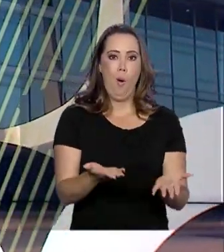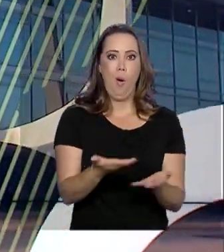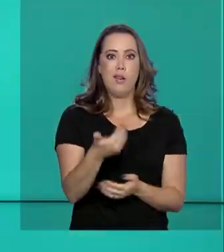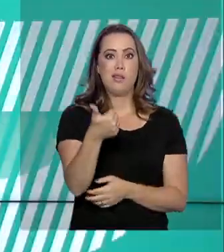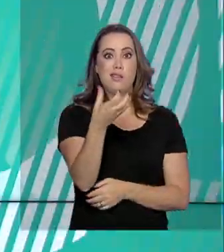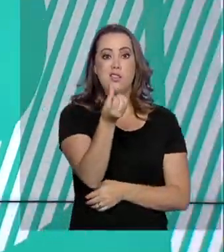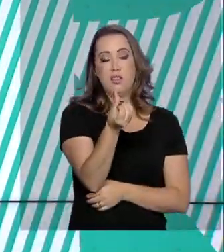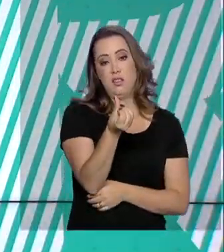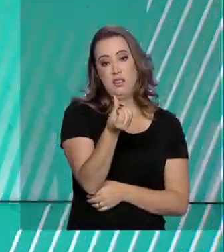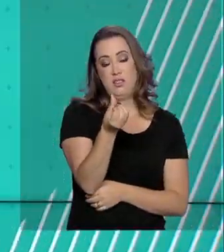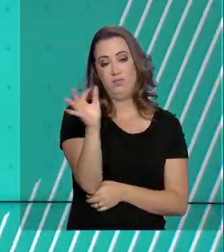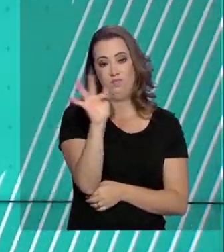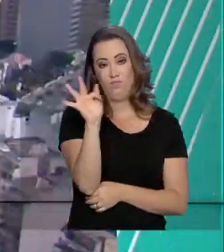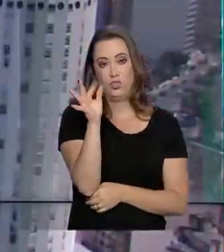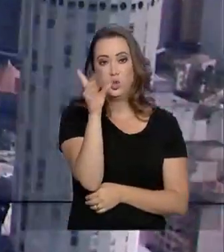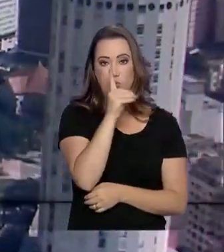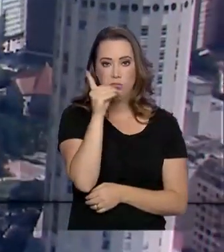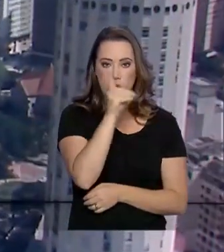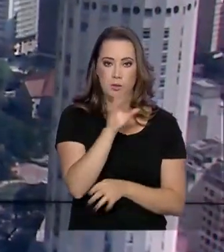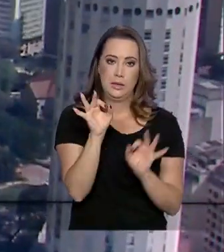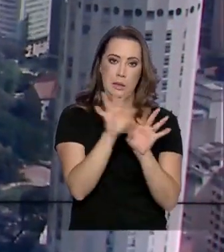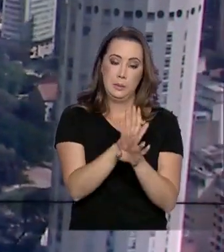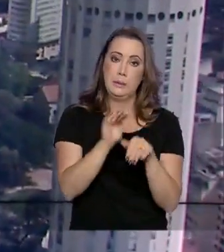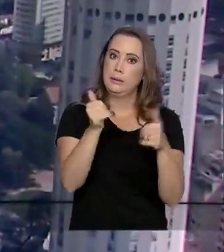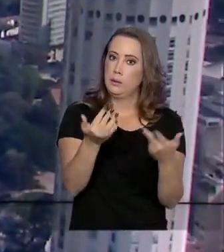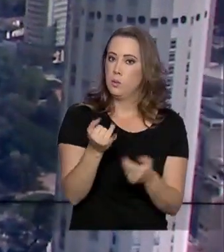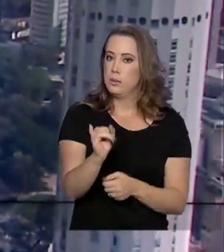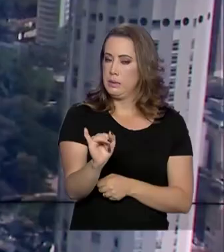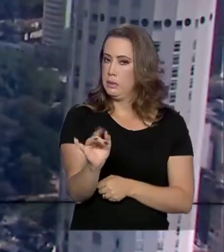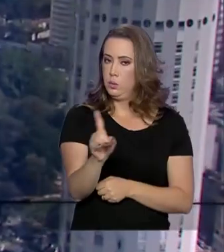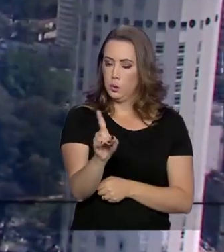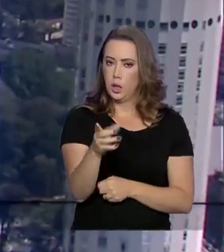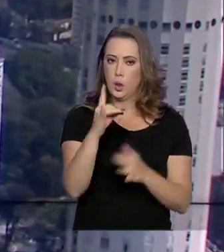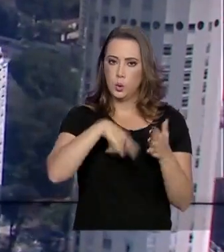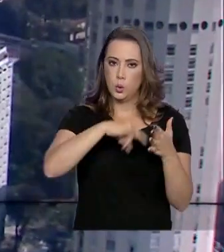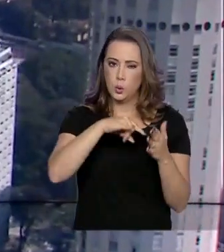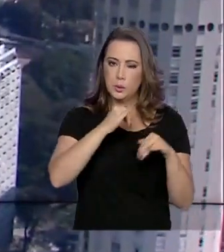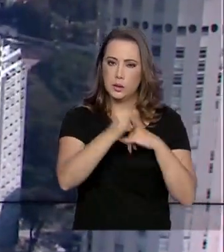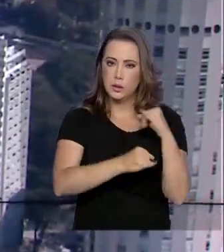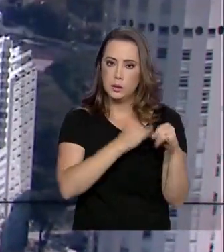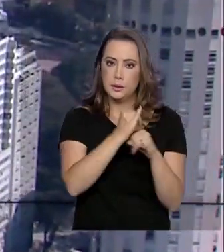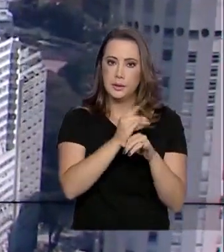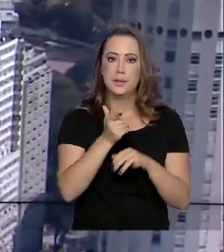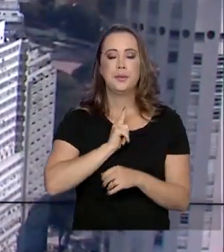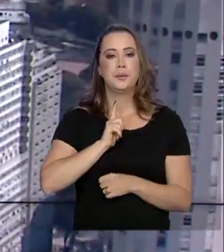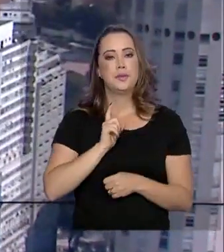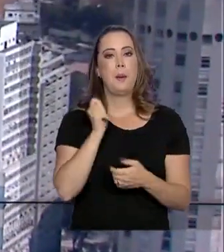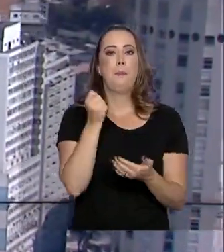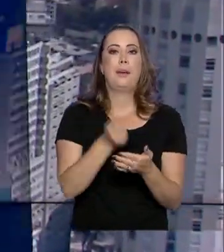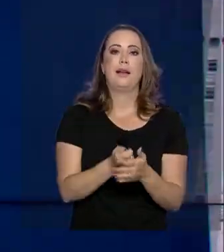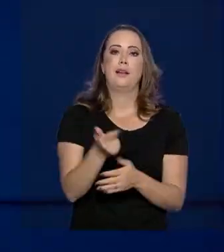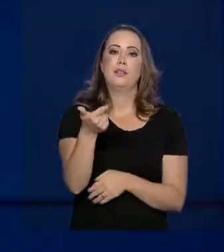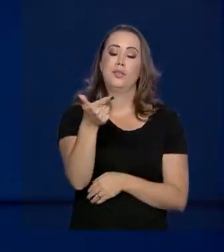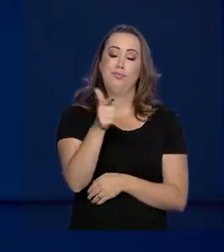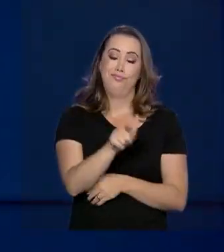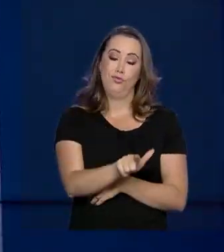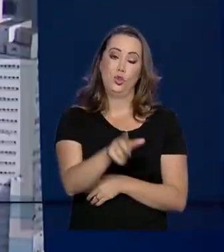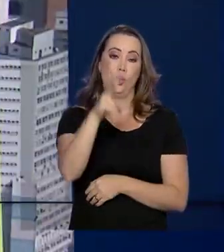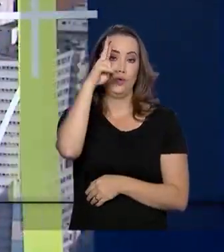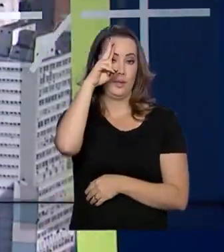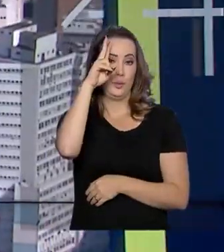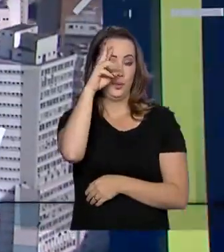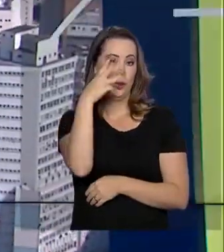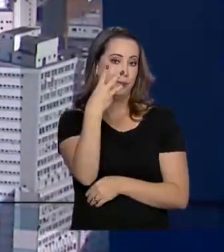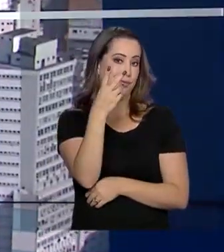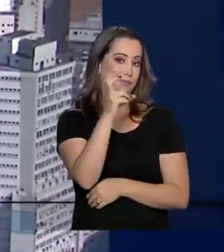partir deste domingo, 16 de fevereiro. Com isso, quem não tirou o documento pela internet terá que voltar a pagar, a partir de segunda